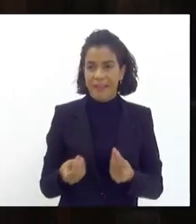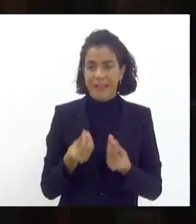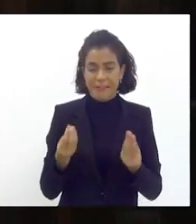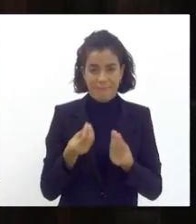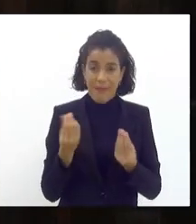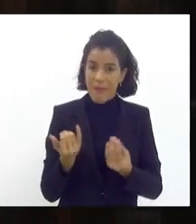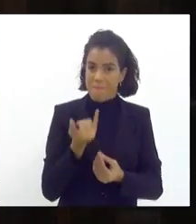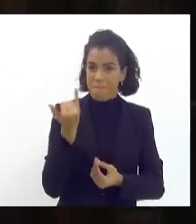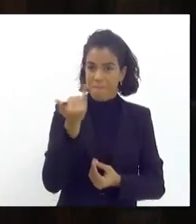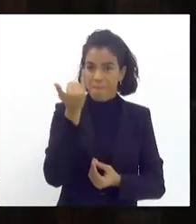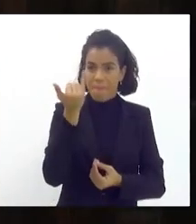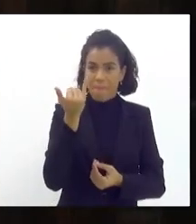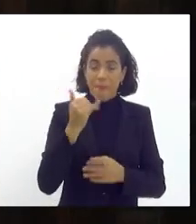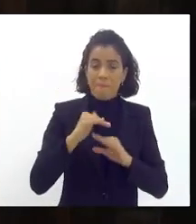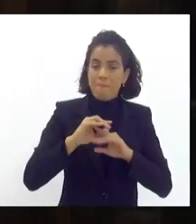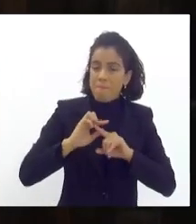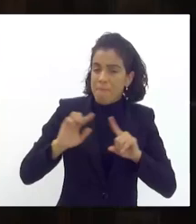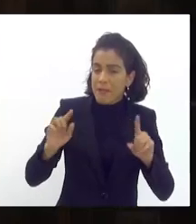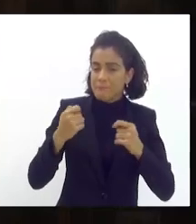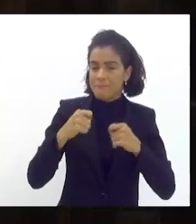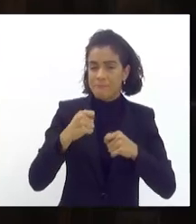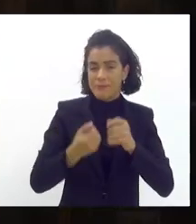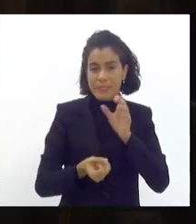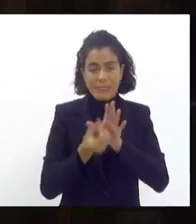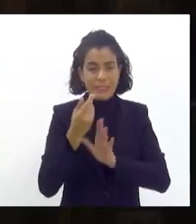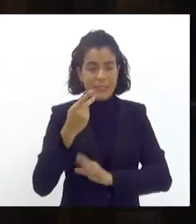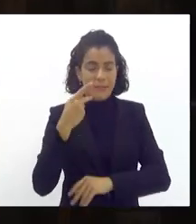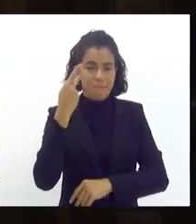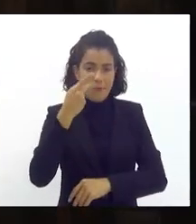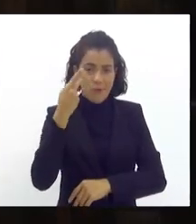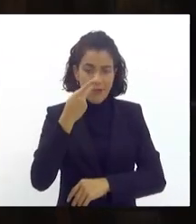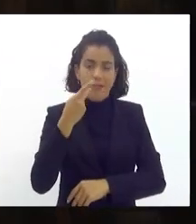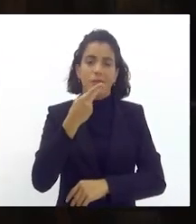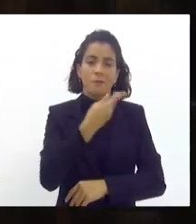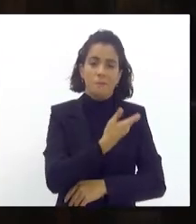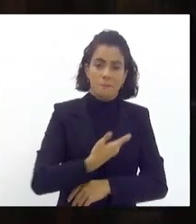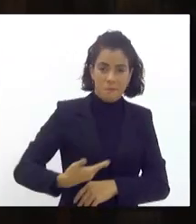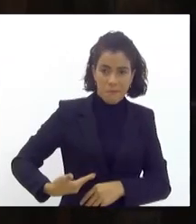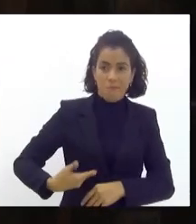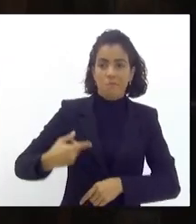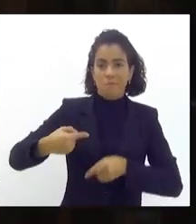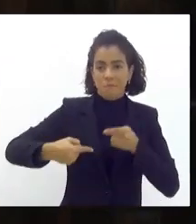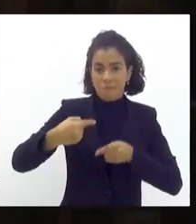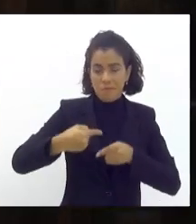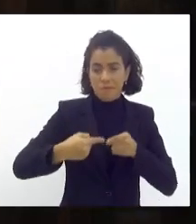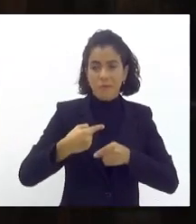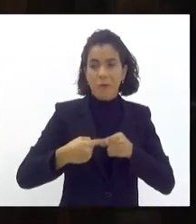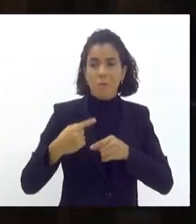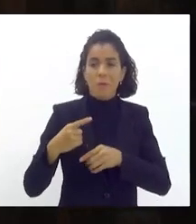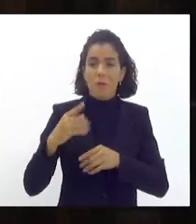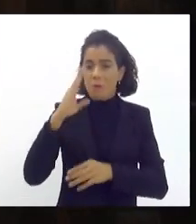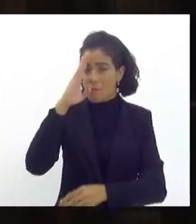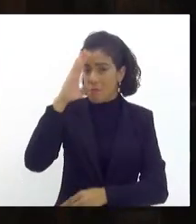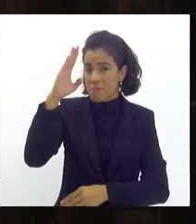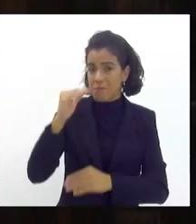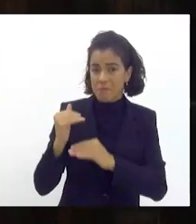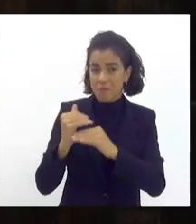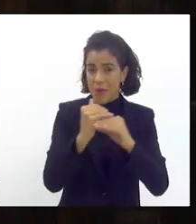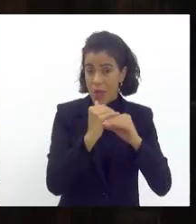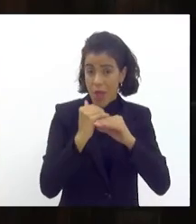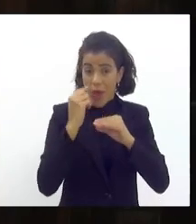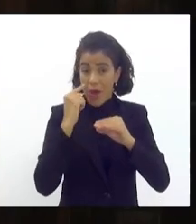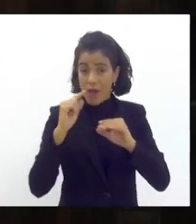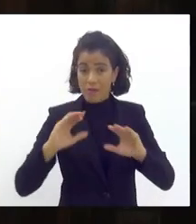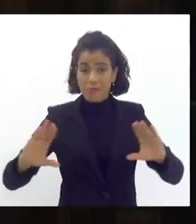relevante mas precisamos de políticas públicas e políticas públicas pelo princípio da isonomia a gente faz olhando a base